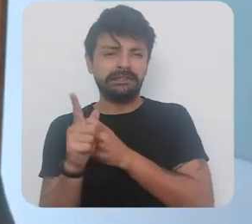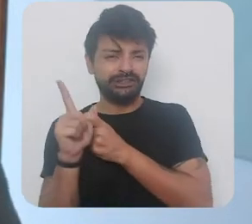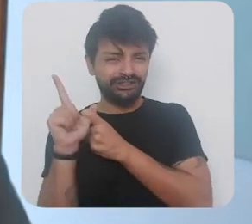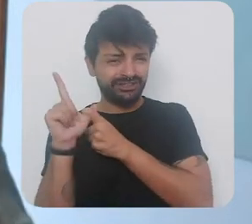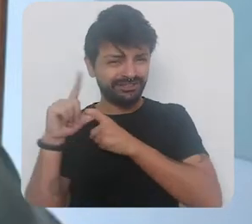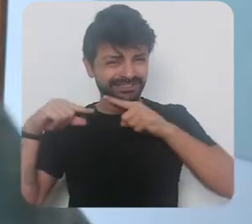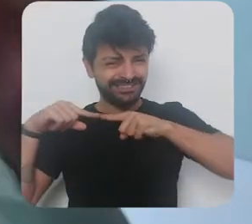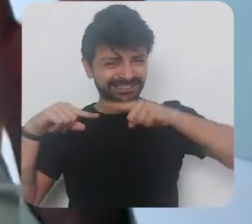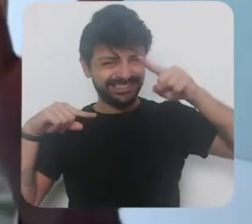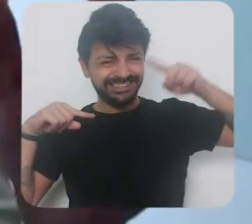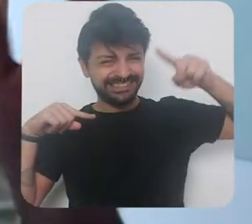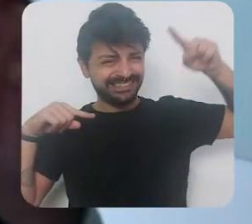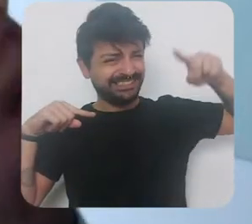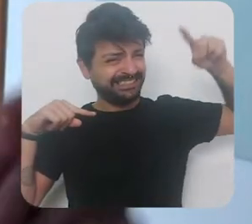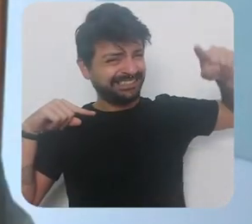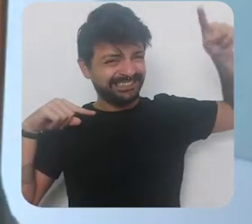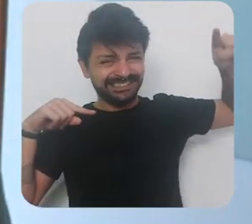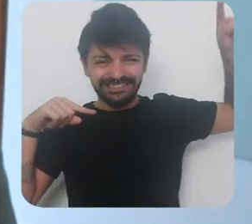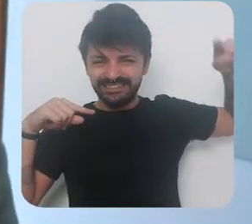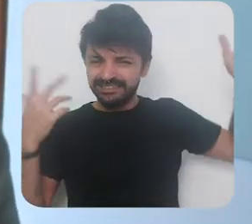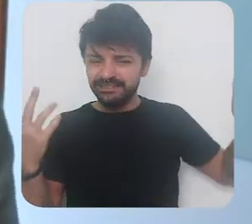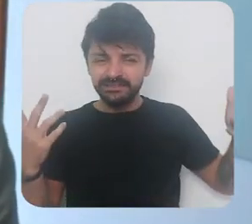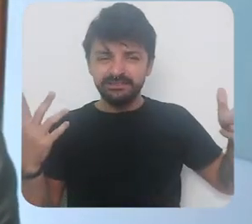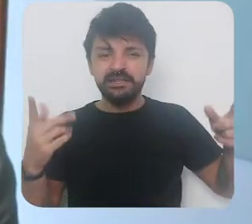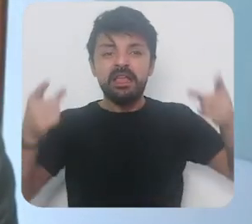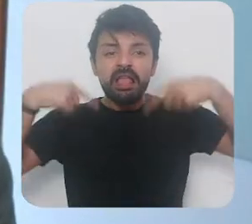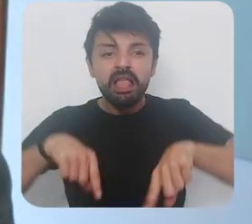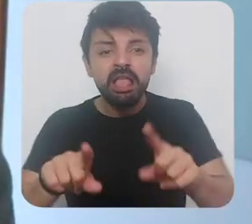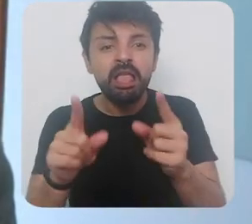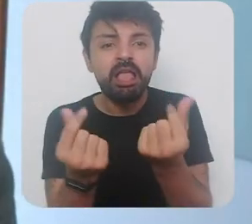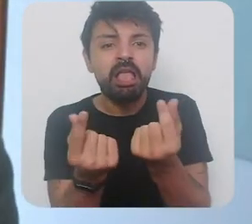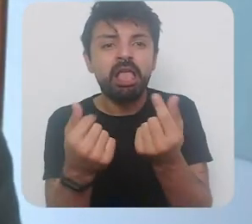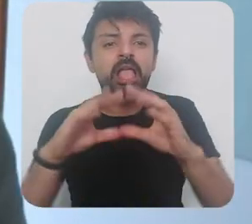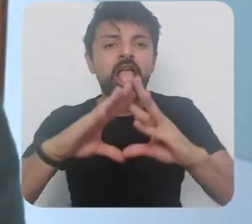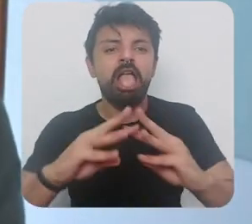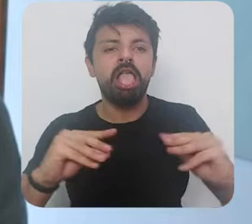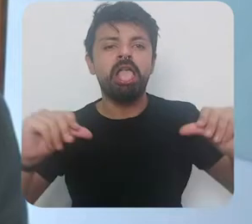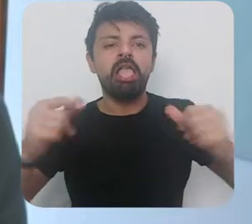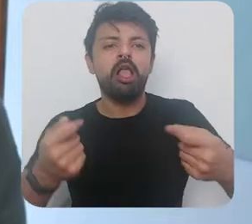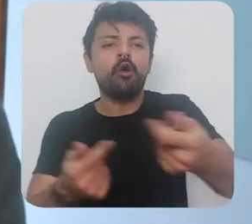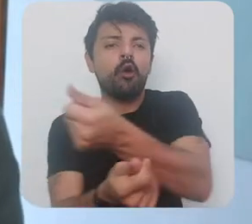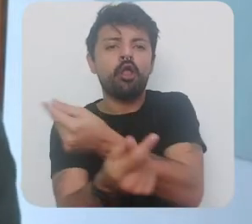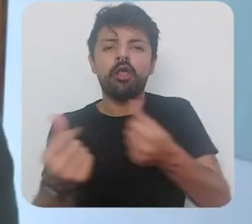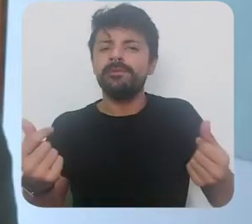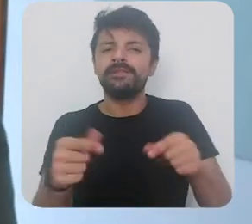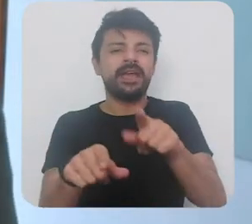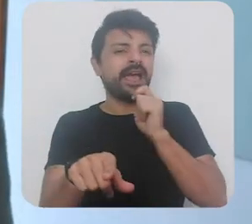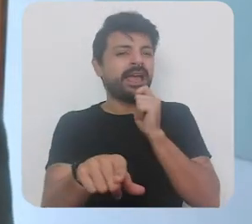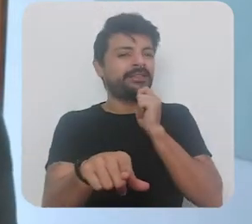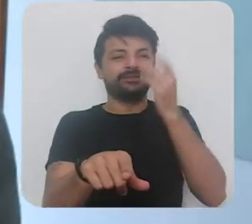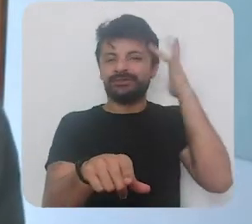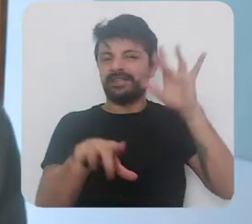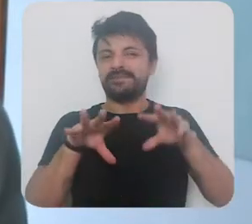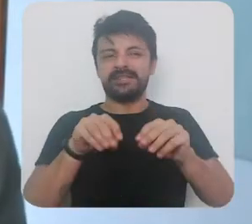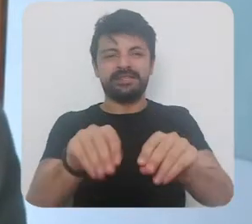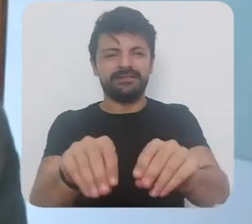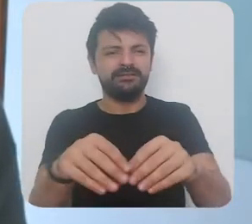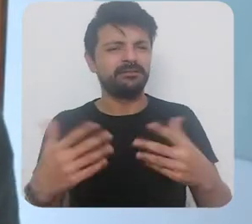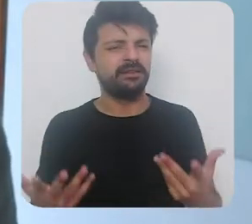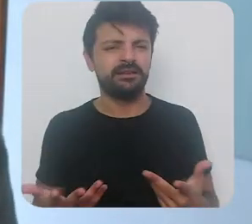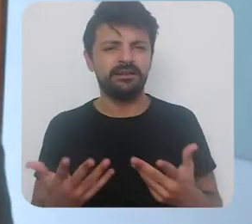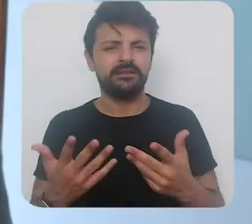com índices de endividamento elevadíssimos e uma quantidade de liquidez na economia que a gente ainda não sabe lidar